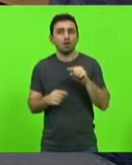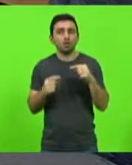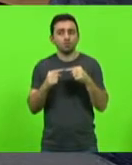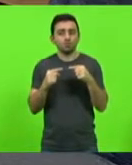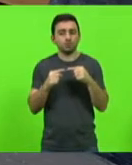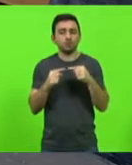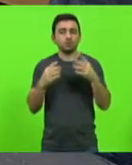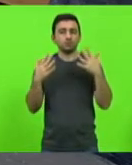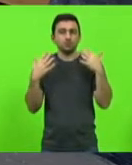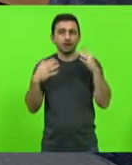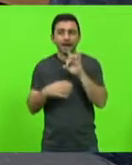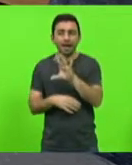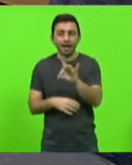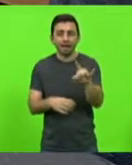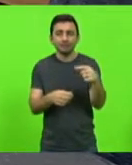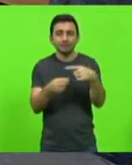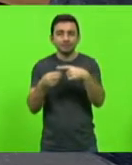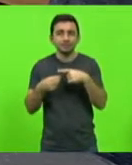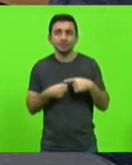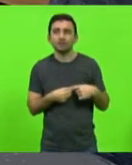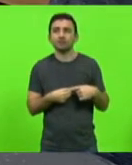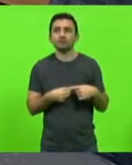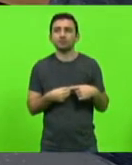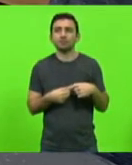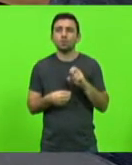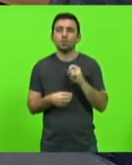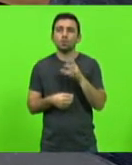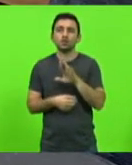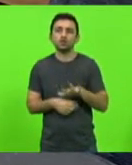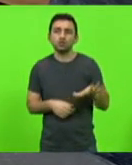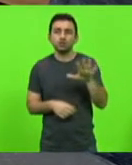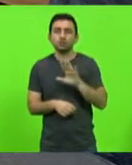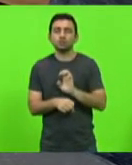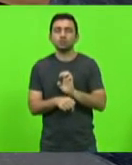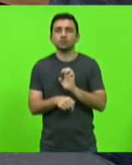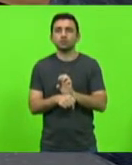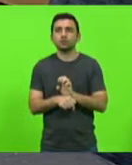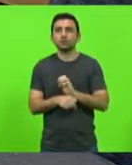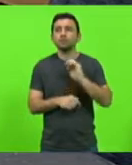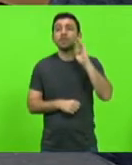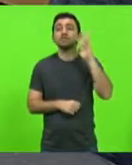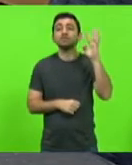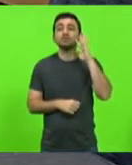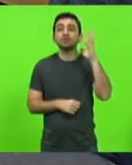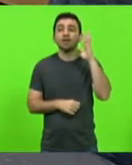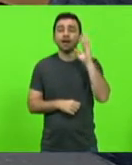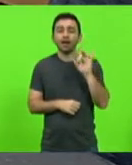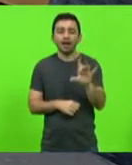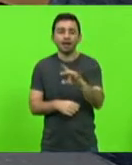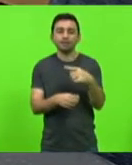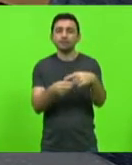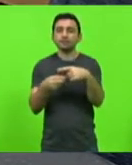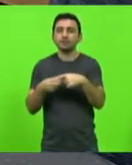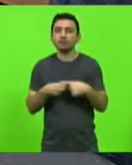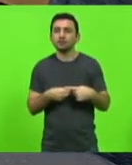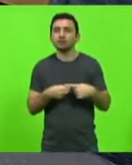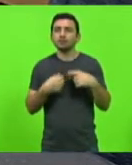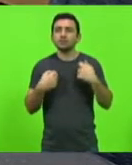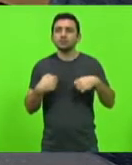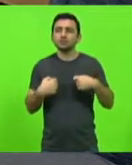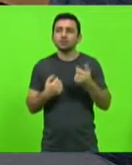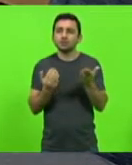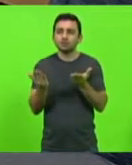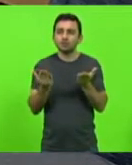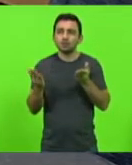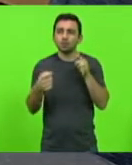o clima de cada município ou região do Estado. Imagina agora, cada cidade, nós vamos ter que fazer uma licitação de